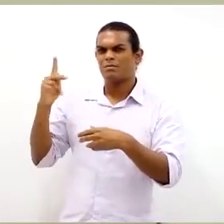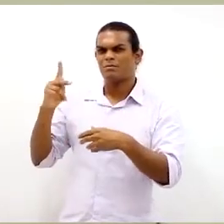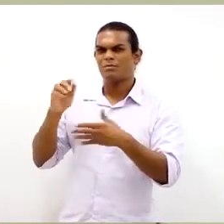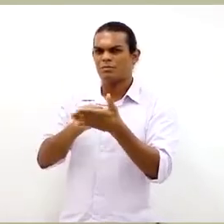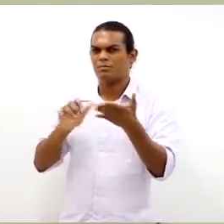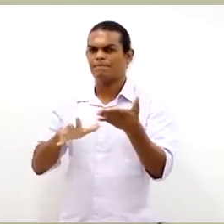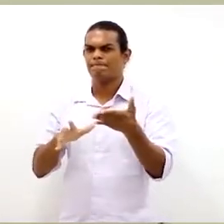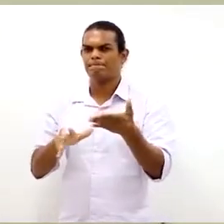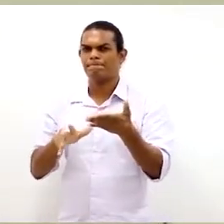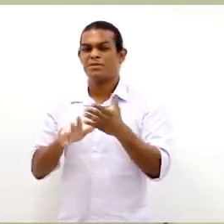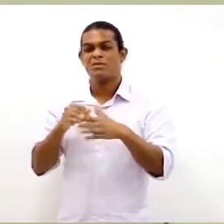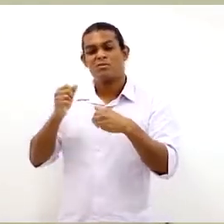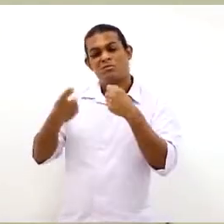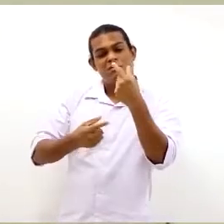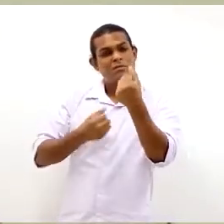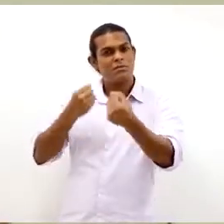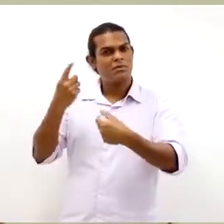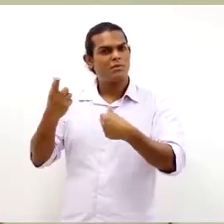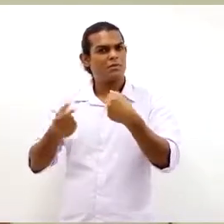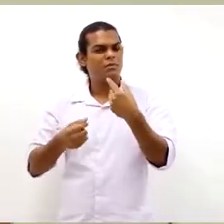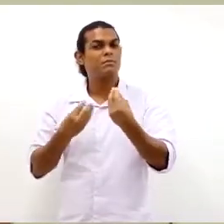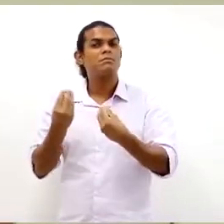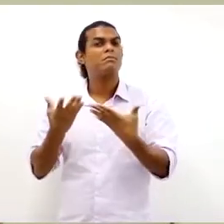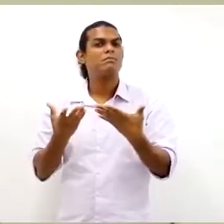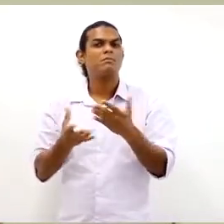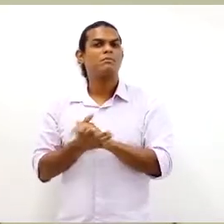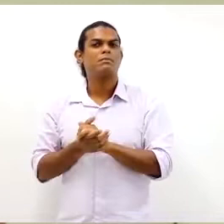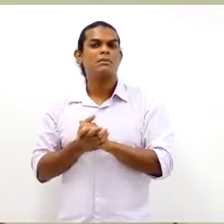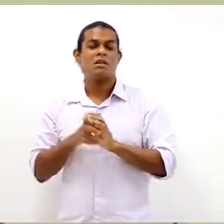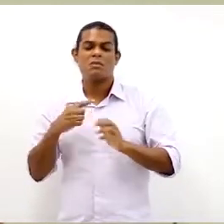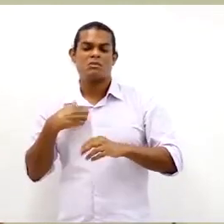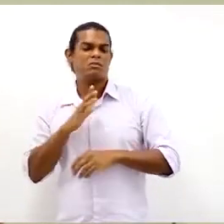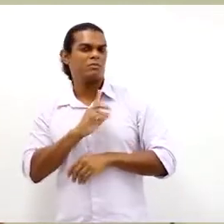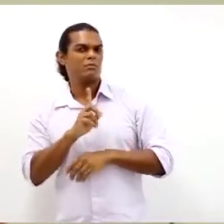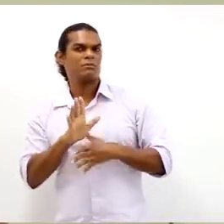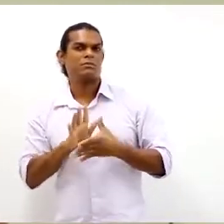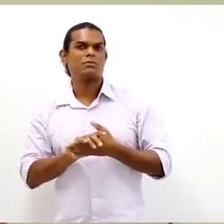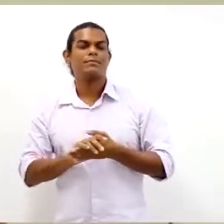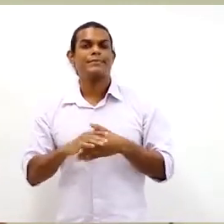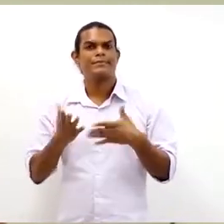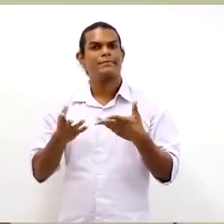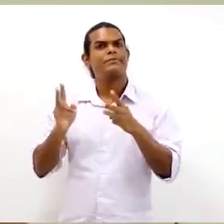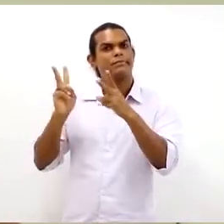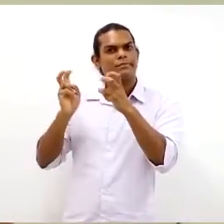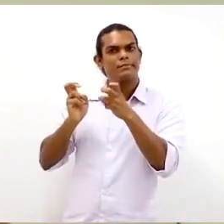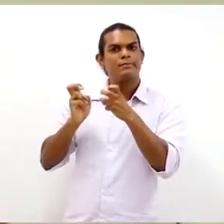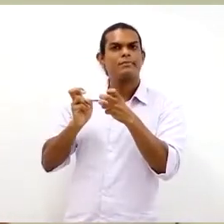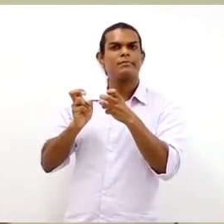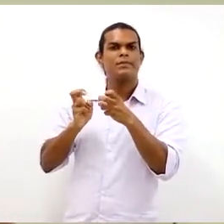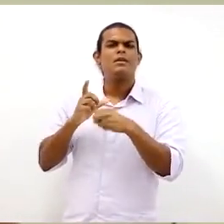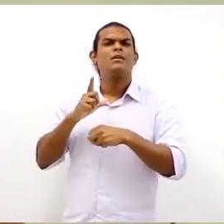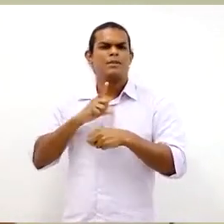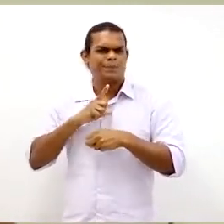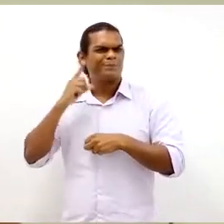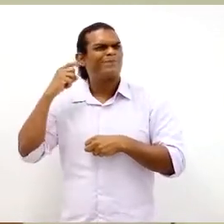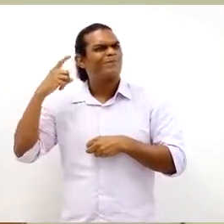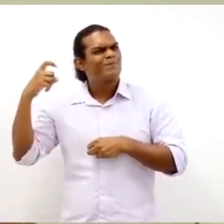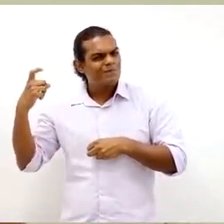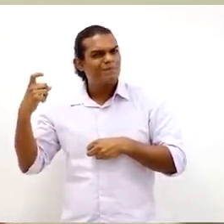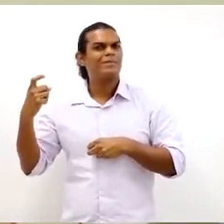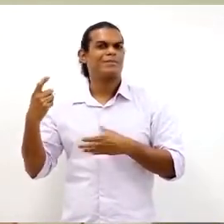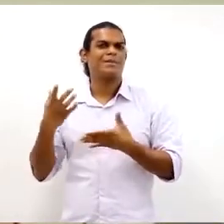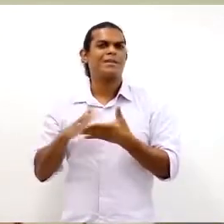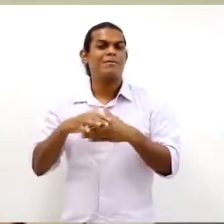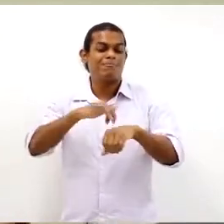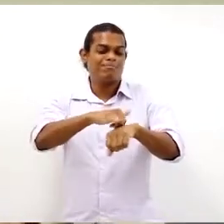constantemente na sua atividade, desconcentra você, não? Ou é de vez em quando e isso não dá nenhum problema? Não, comigo não. Bom, então